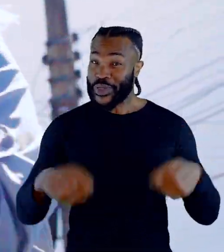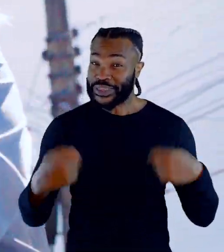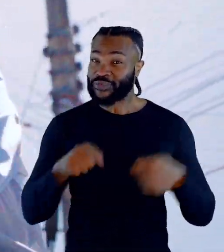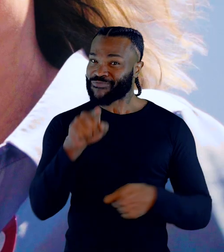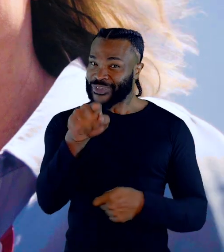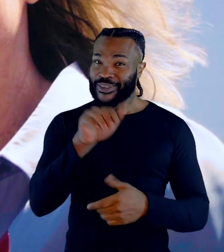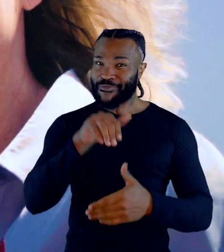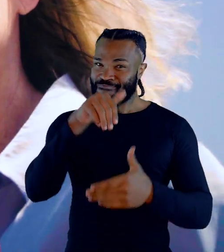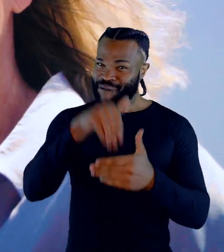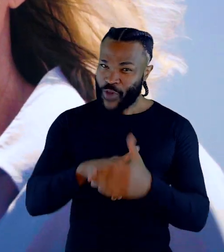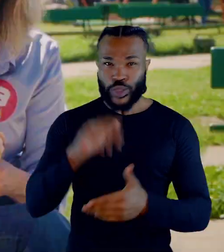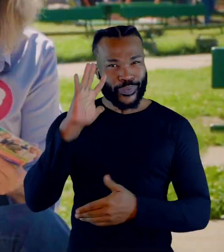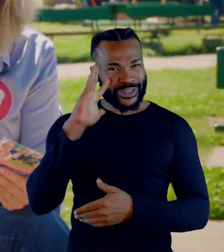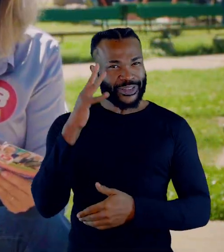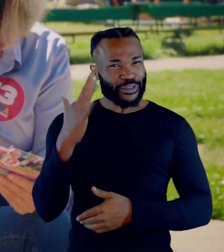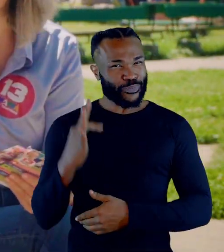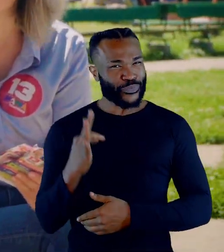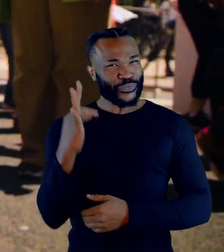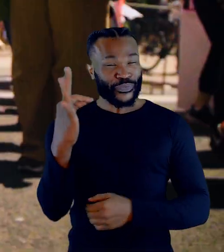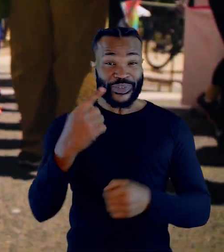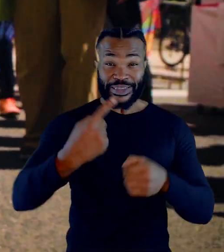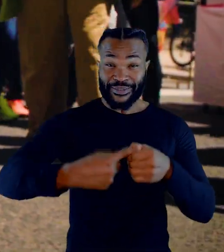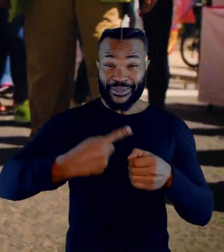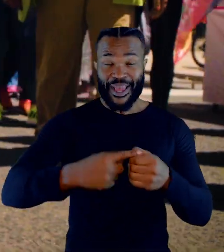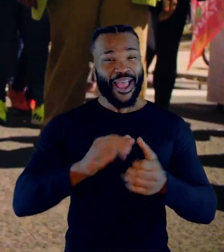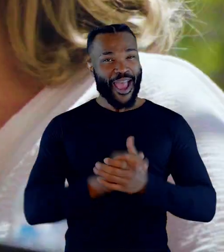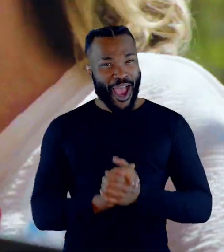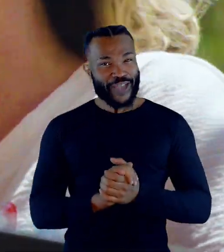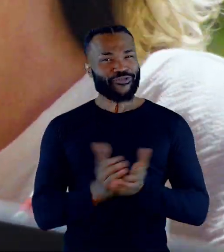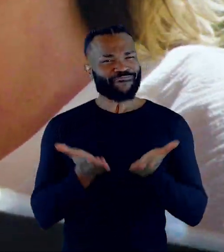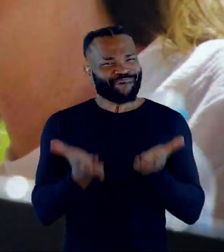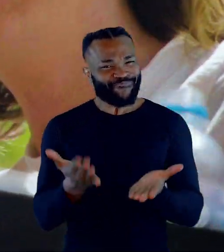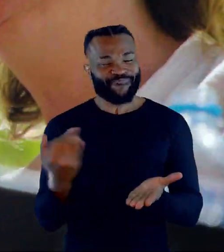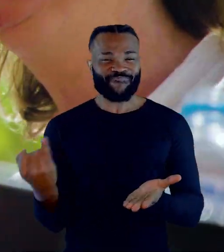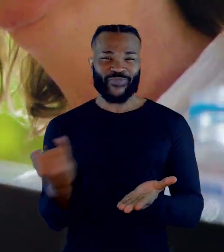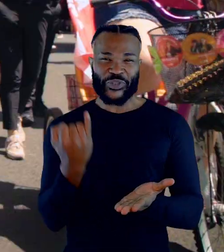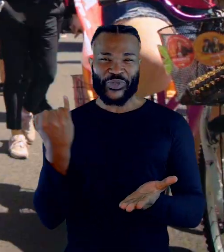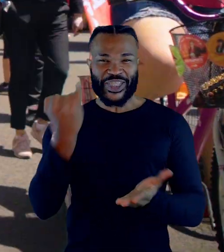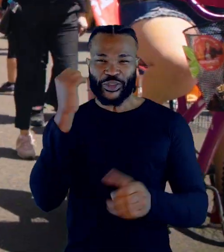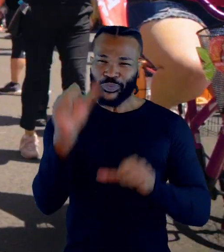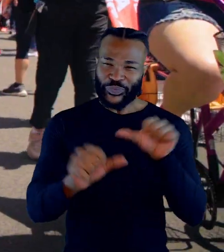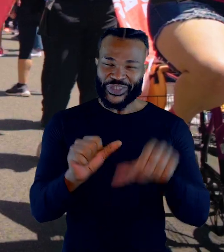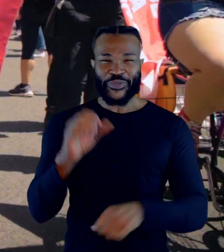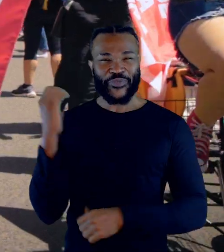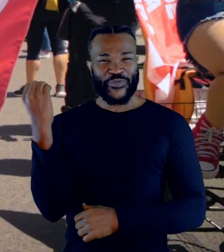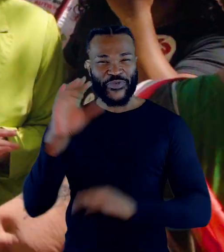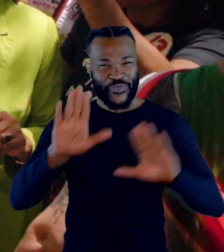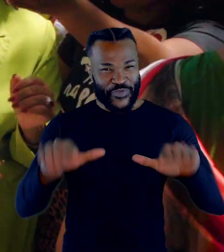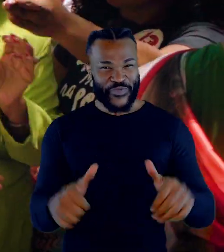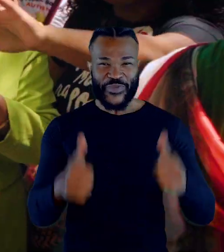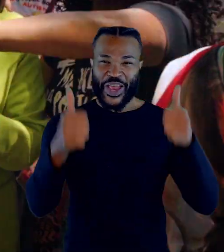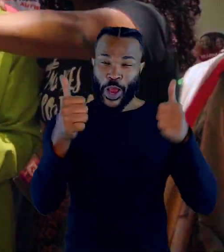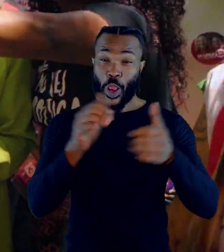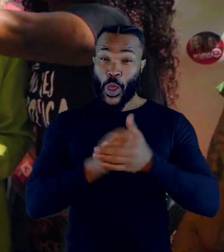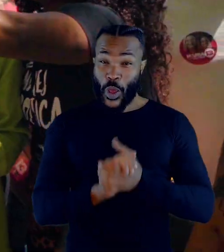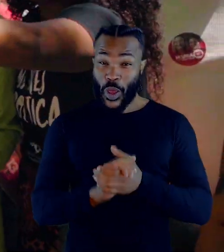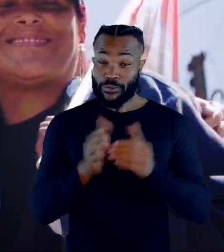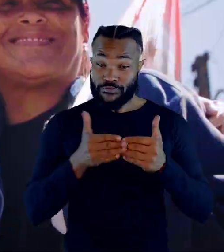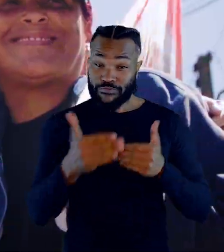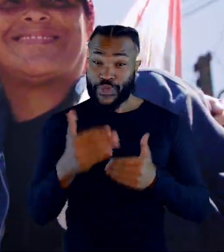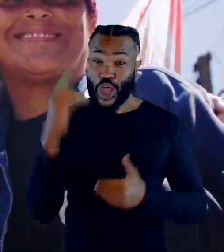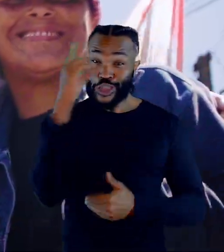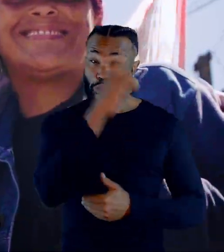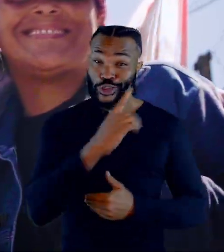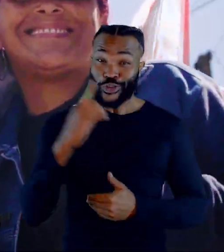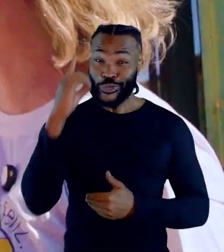votar. O teu voto decide o futuro da cidade. Ele é fundamental para mudar Porto Alegre para melhor. No